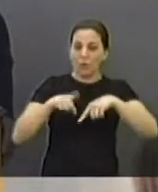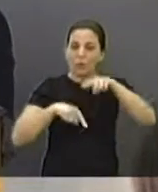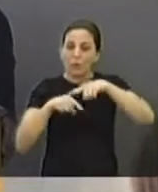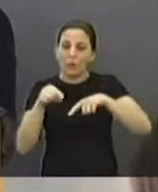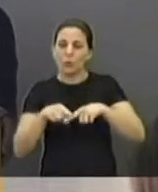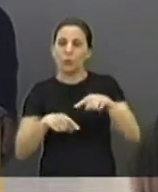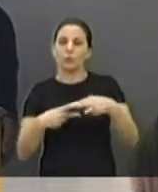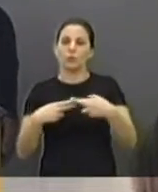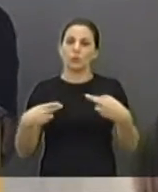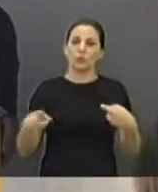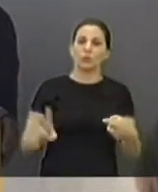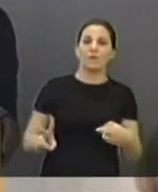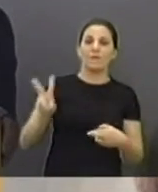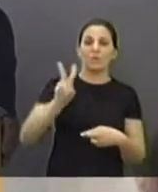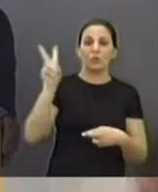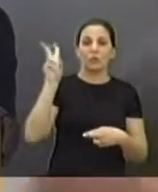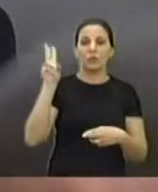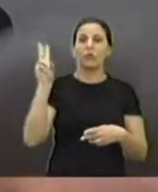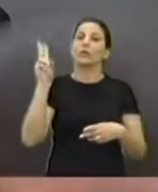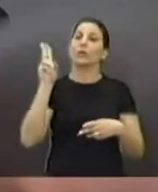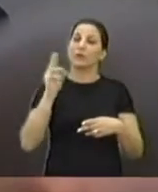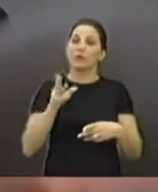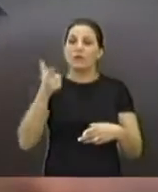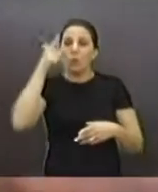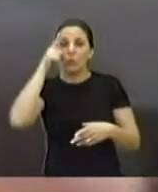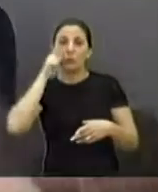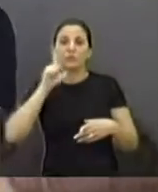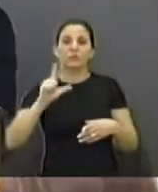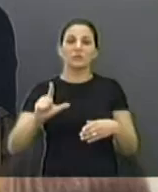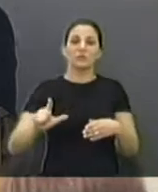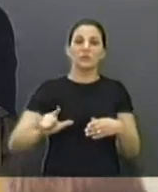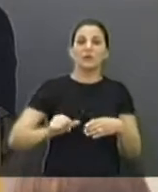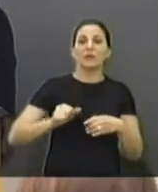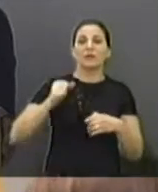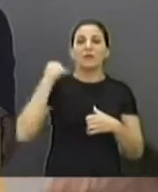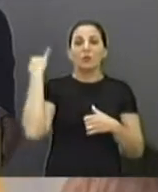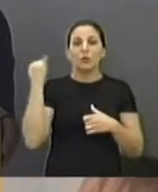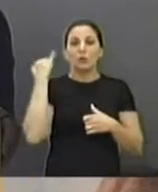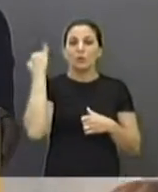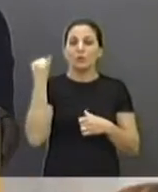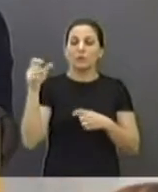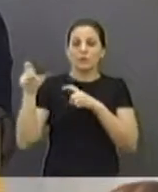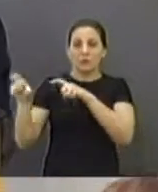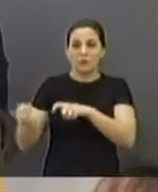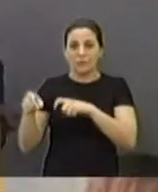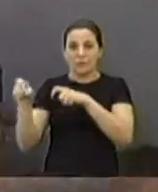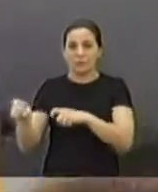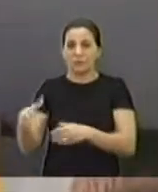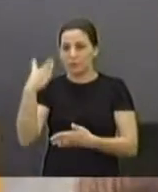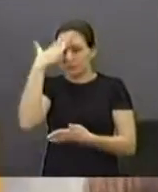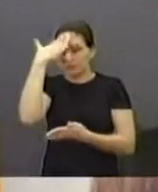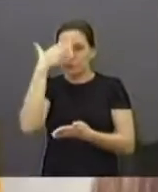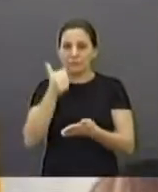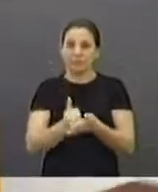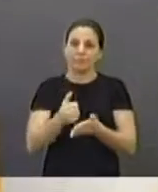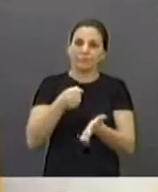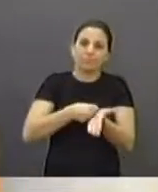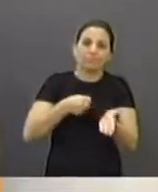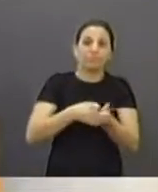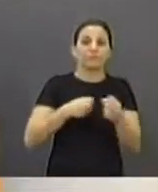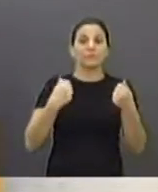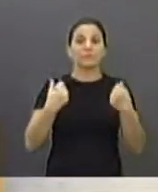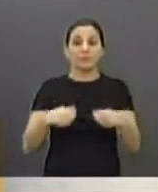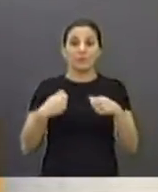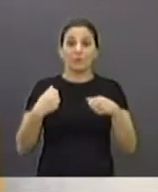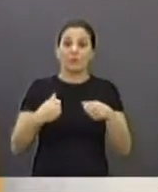ao seu produto. Então, é isso, é um ganho muito grande para os assentados. Eu acho que, com certeza, é uma luta, e isso tem que ser